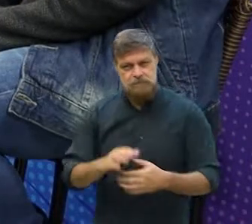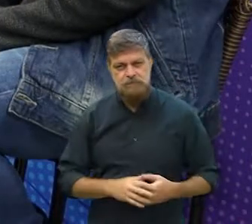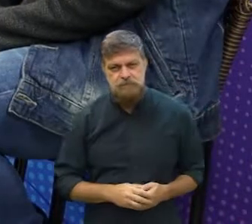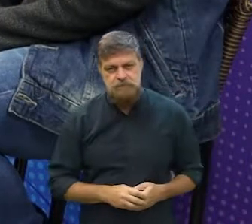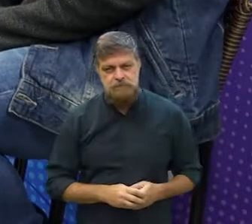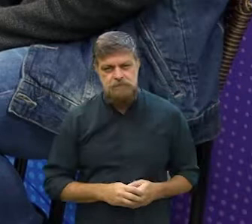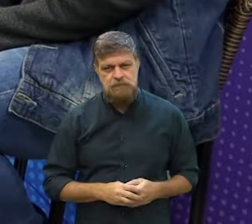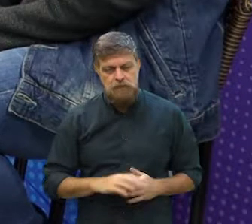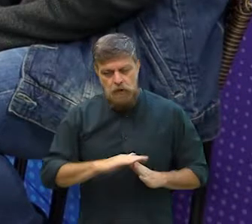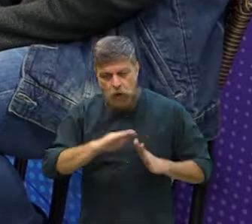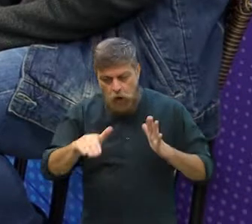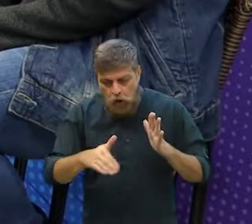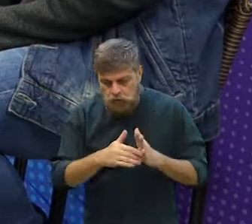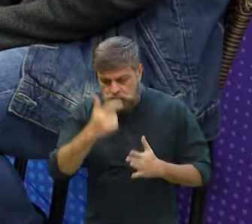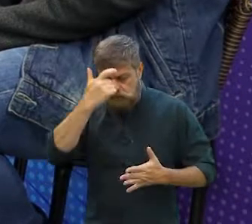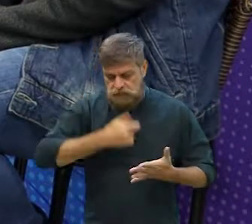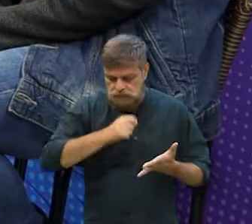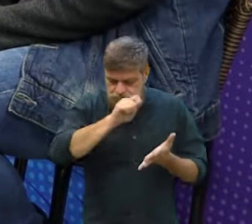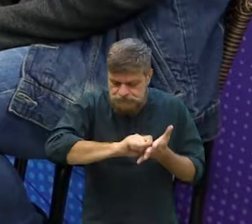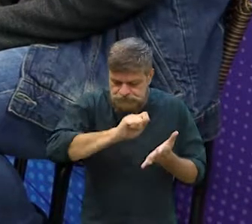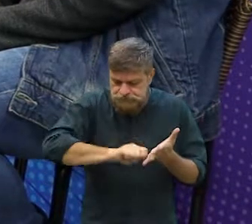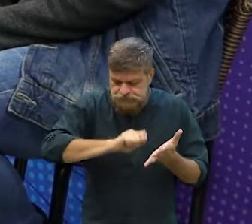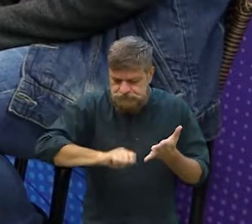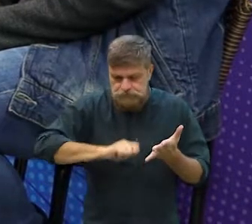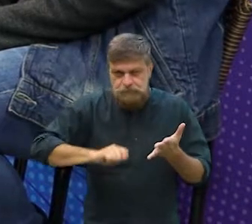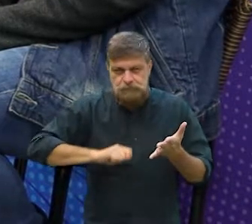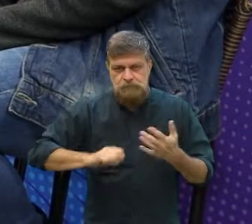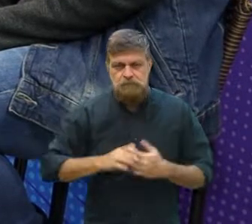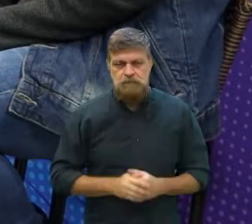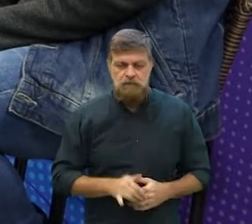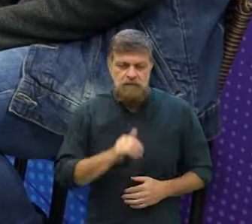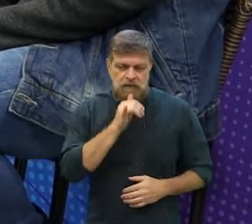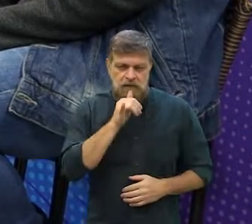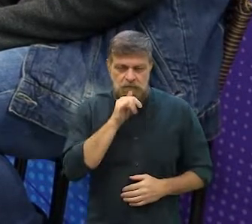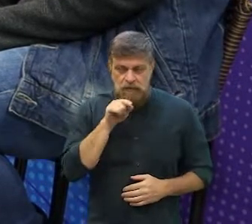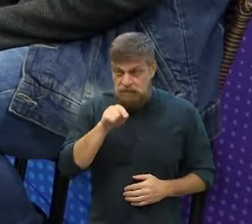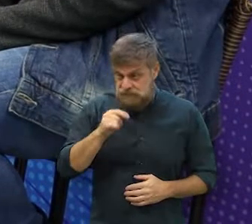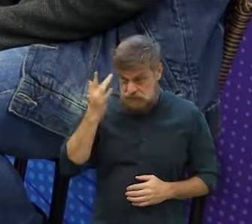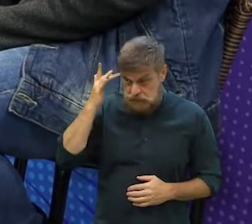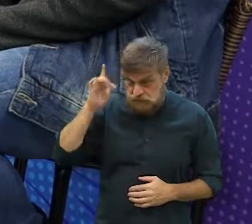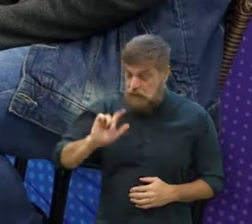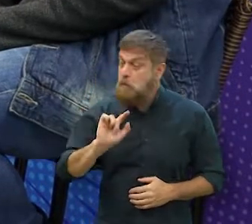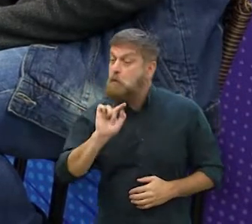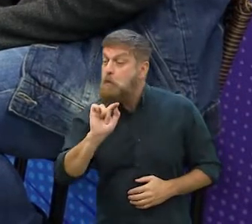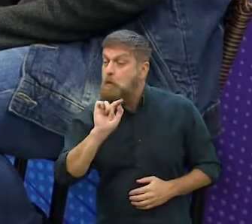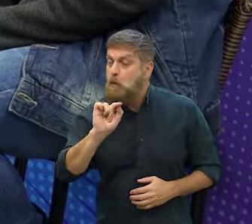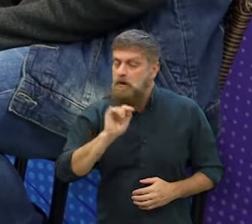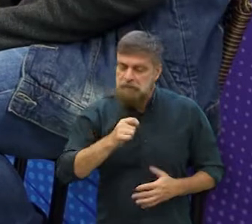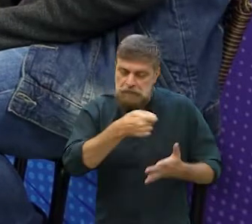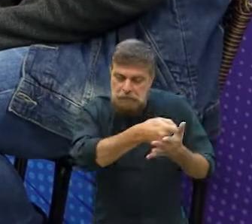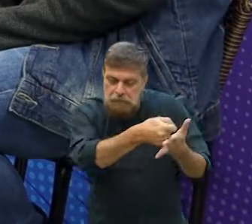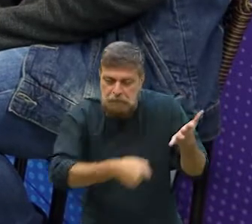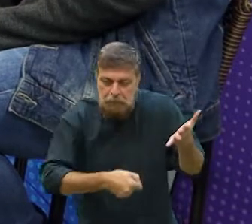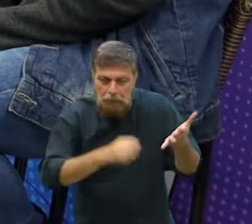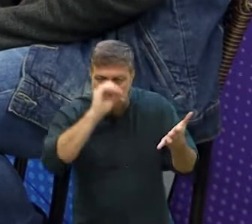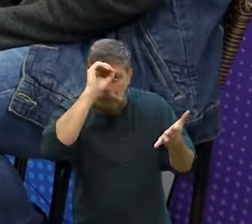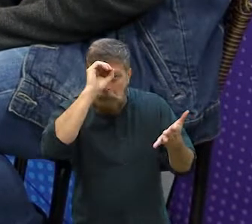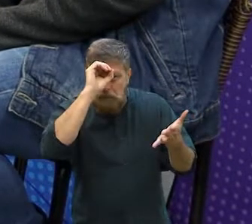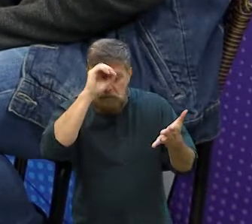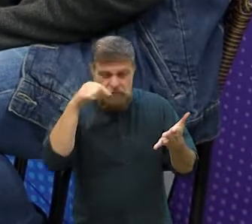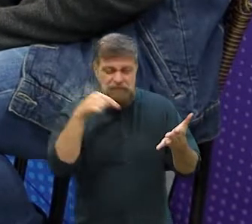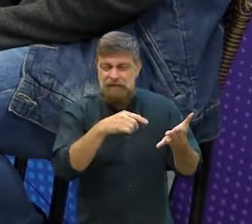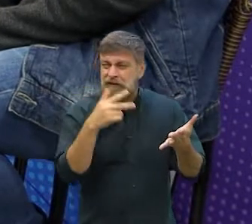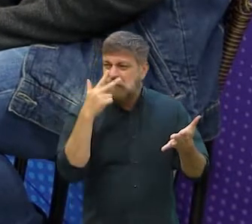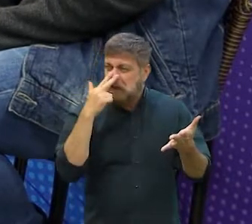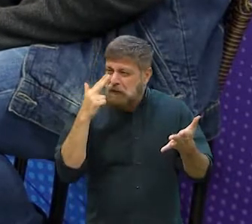Eu acho que tudo que a gente escreve, eu costumo dizer que se você não sabe do que você tá falando, se você não sabe do que você tá escrevendo,